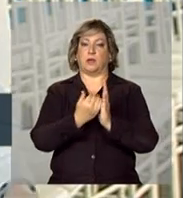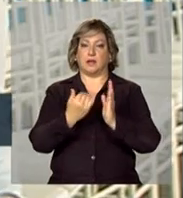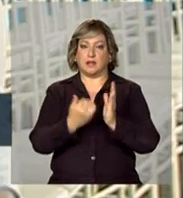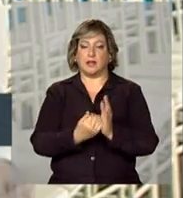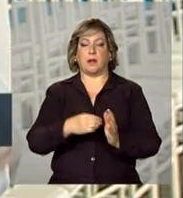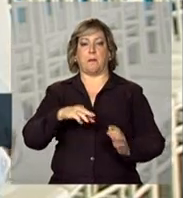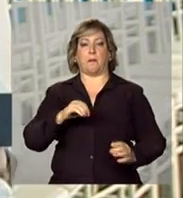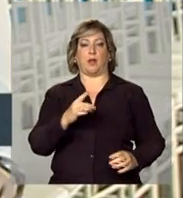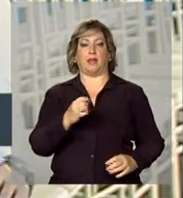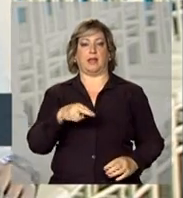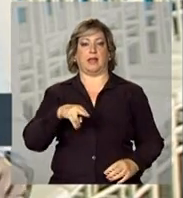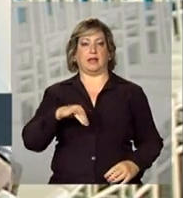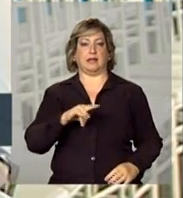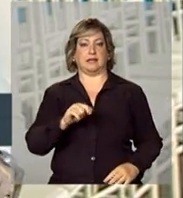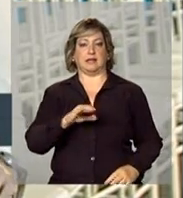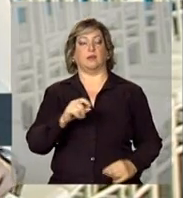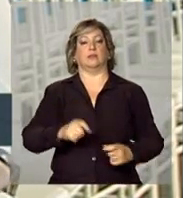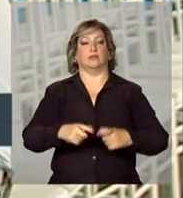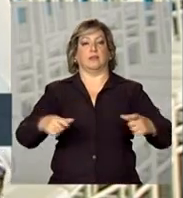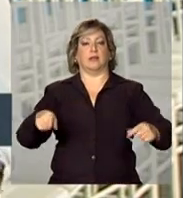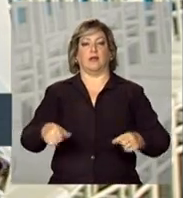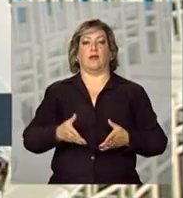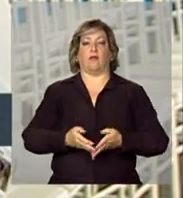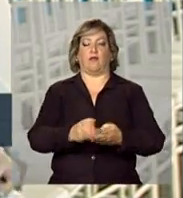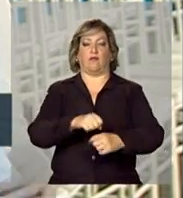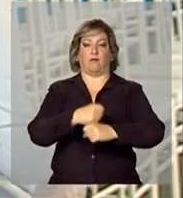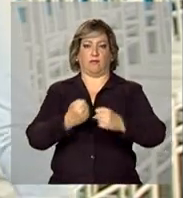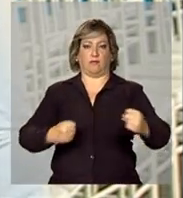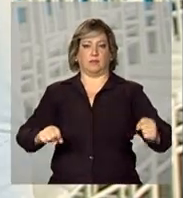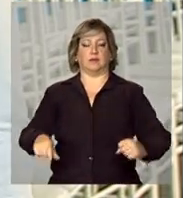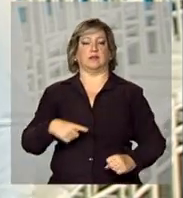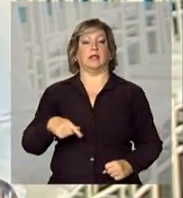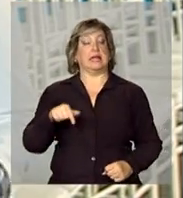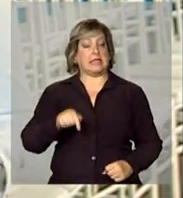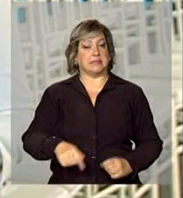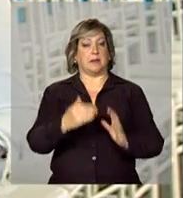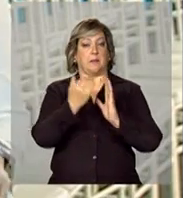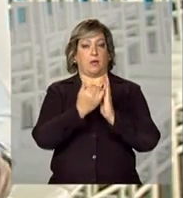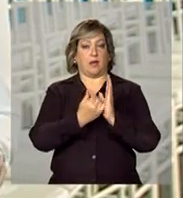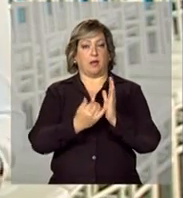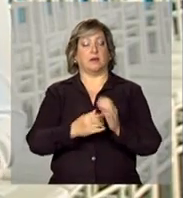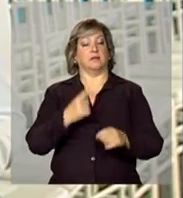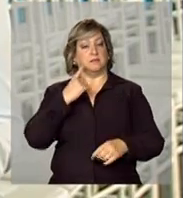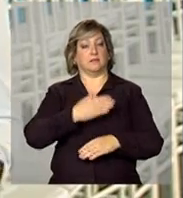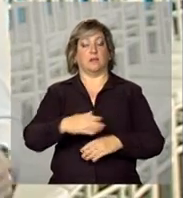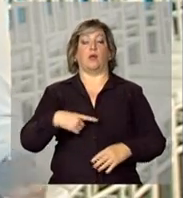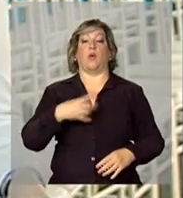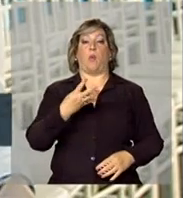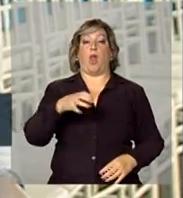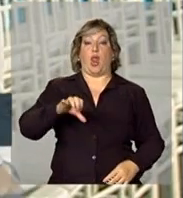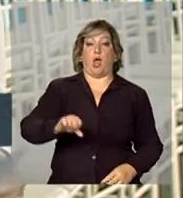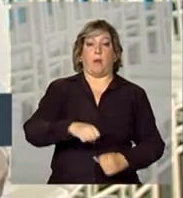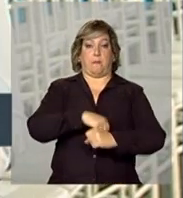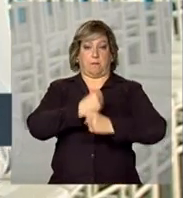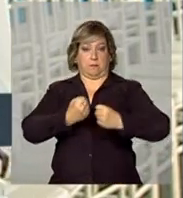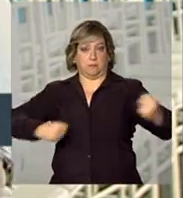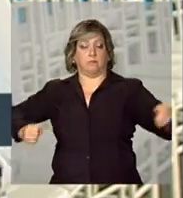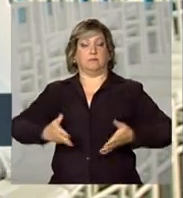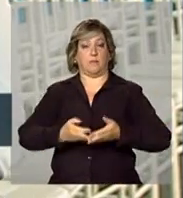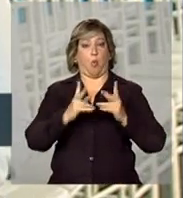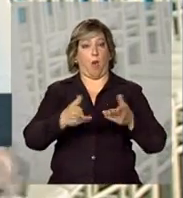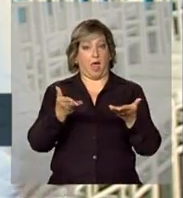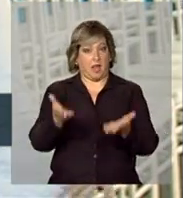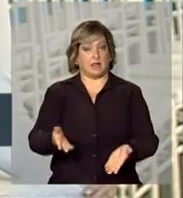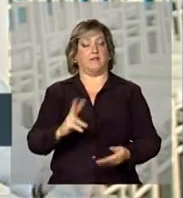modernização e expansão da frota. Esse programa prevê que sejam entregues 49 embarcações como esta. Esse